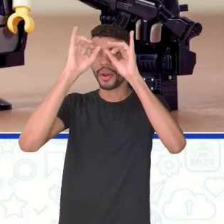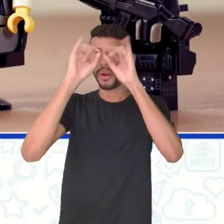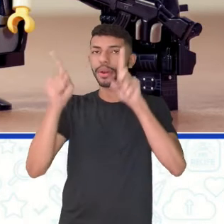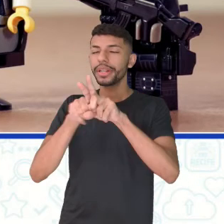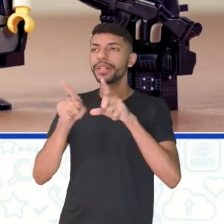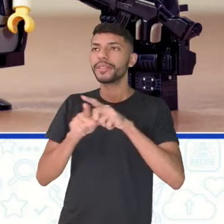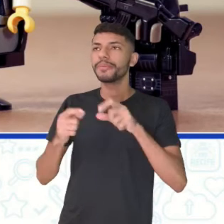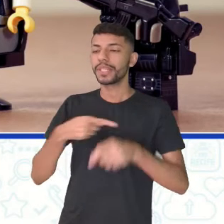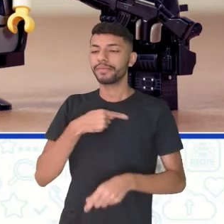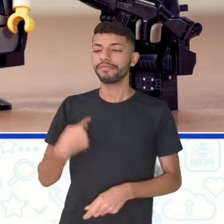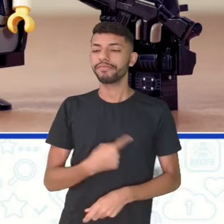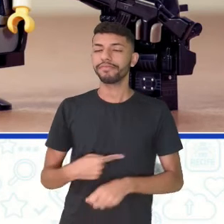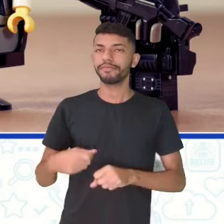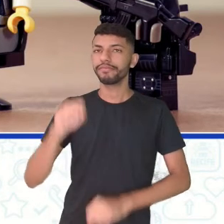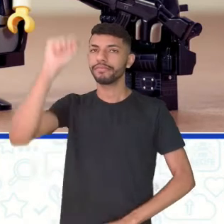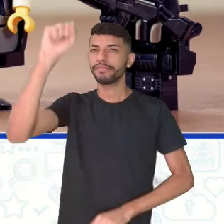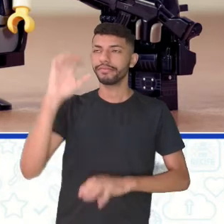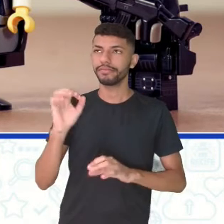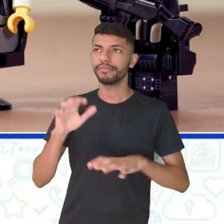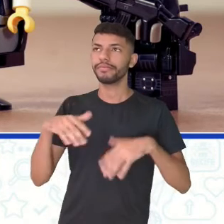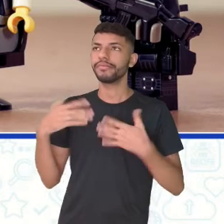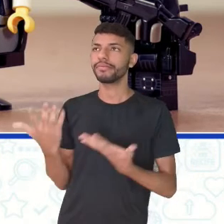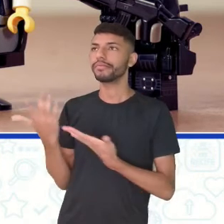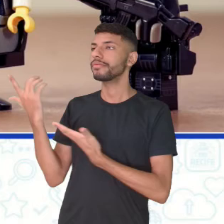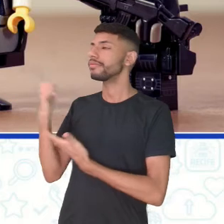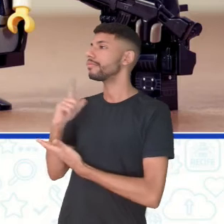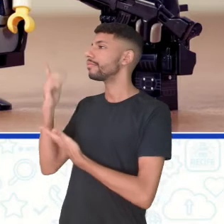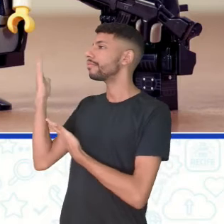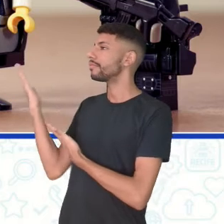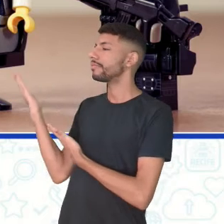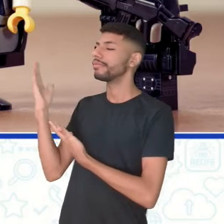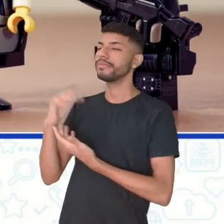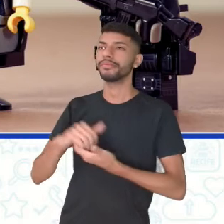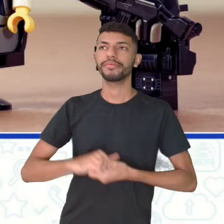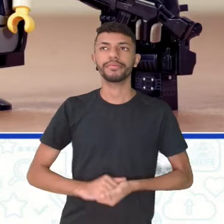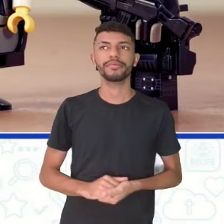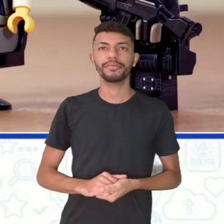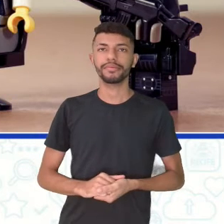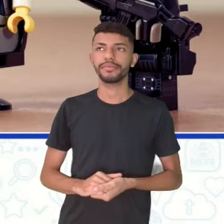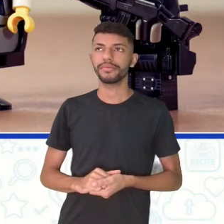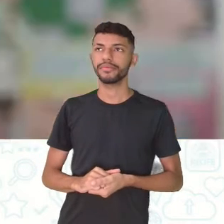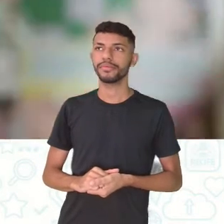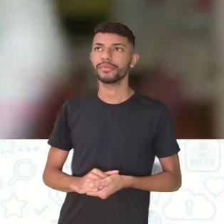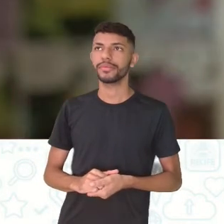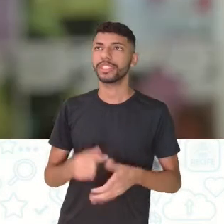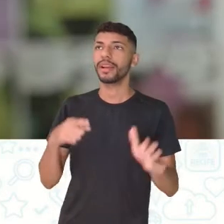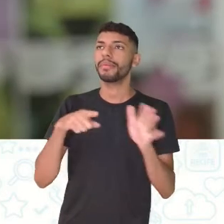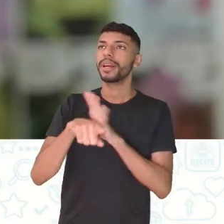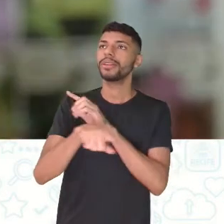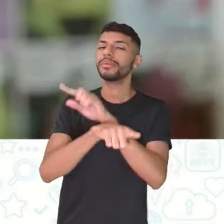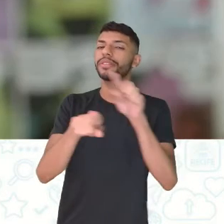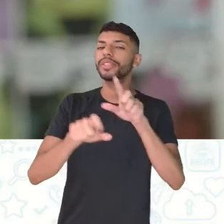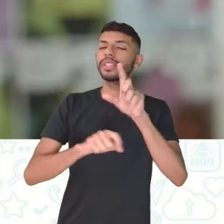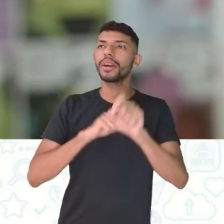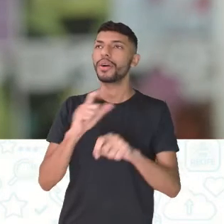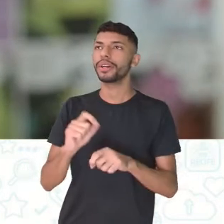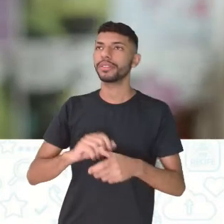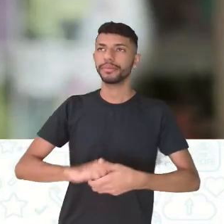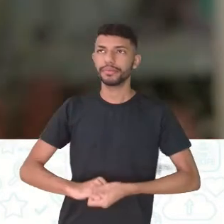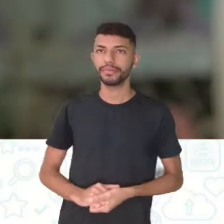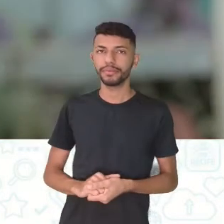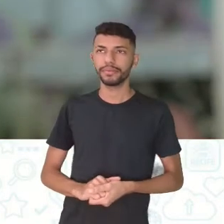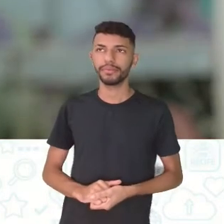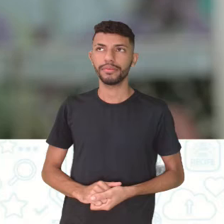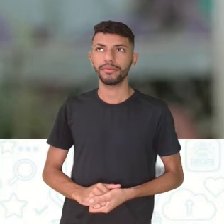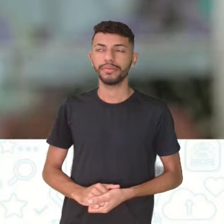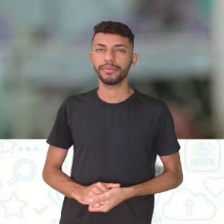story, história, villains, vilões e heroes, que é heróis. A pergunta que a vai falar pra vocês é, who is